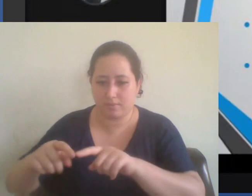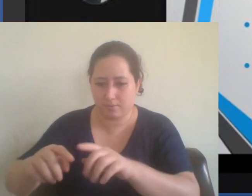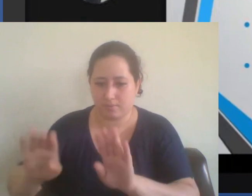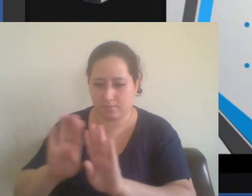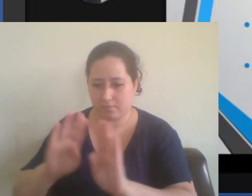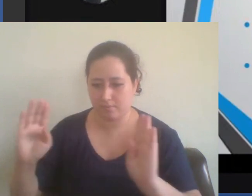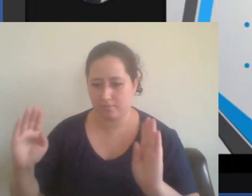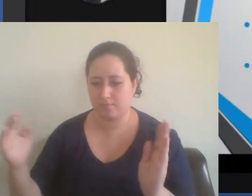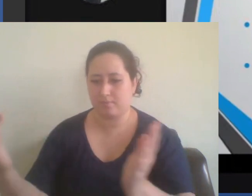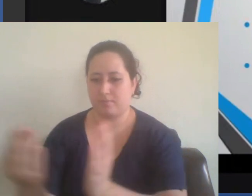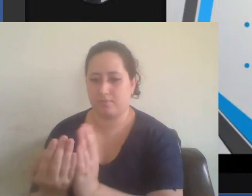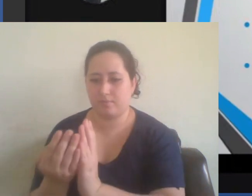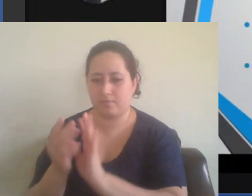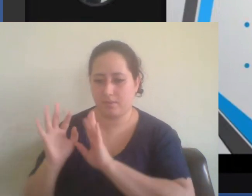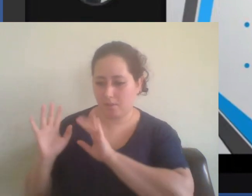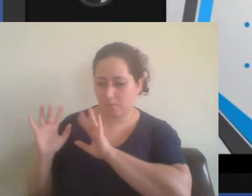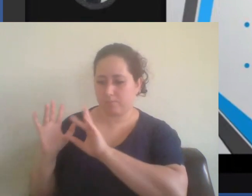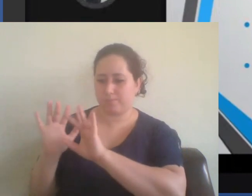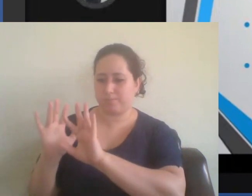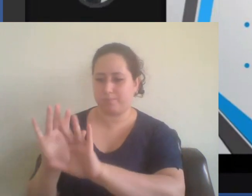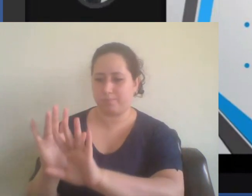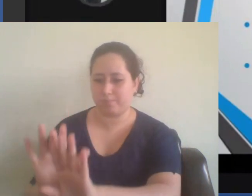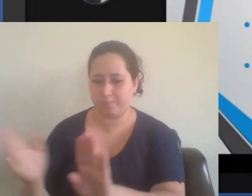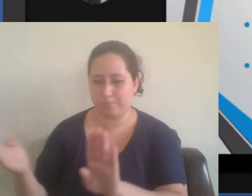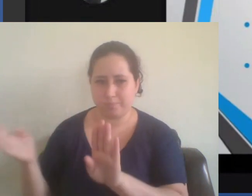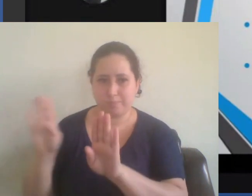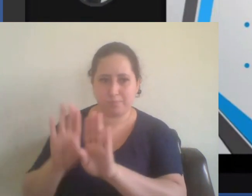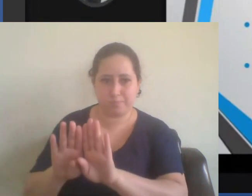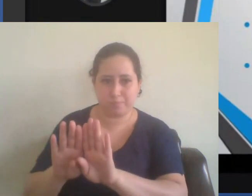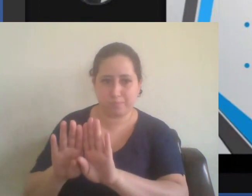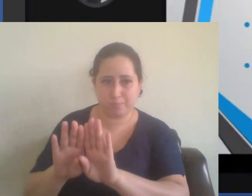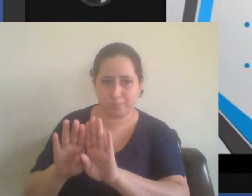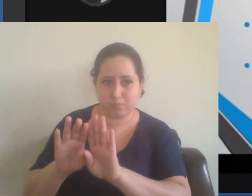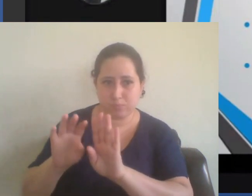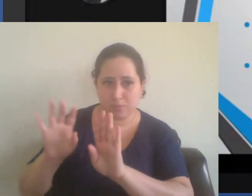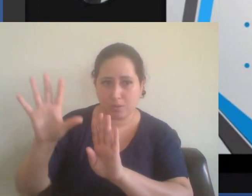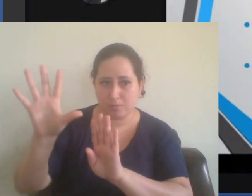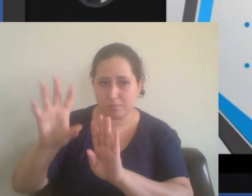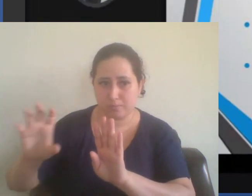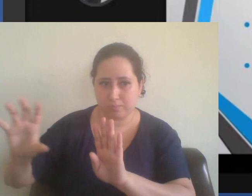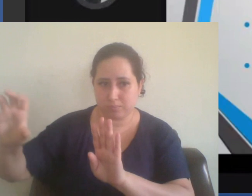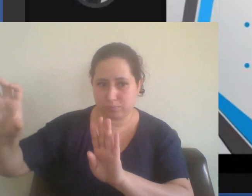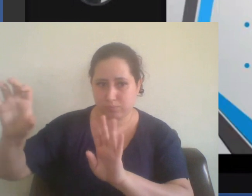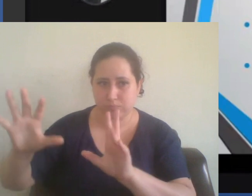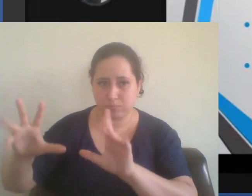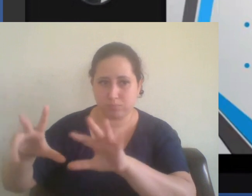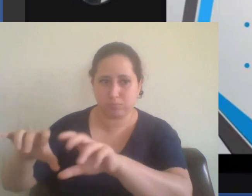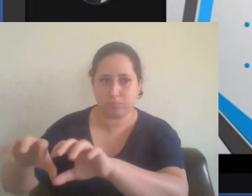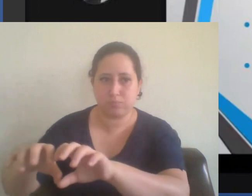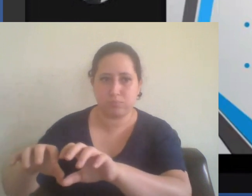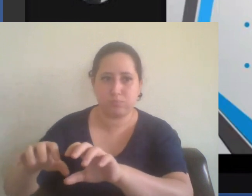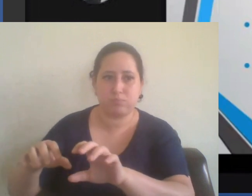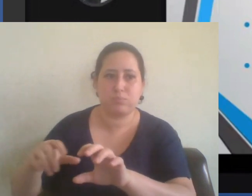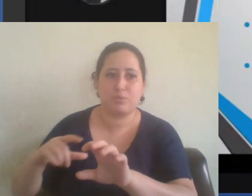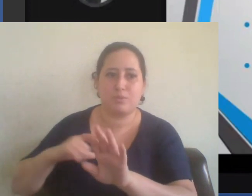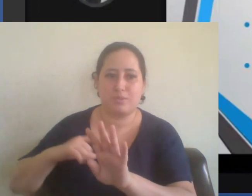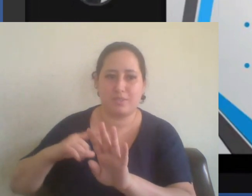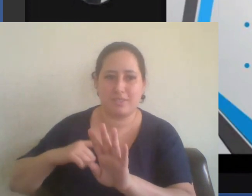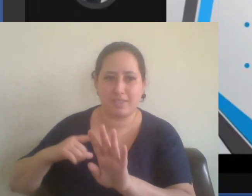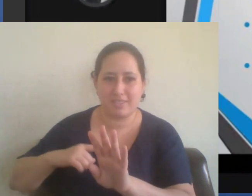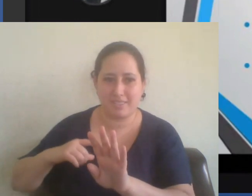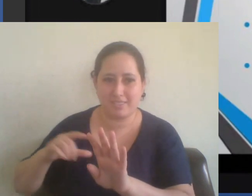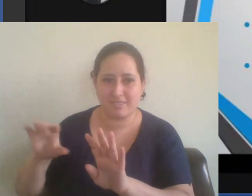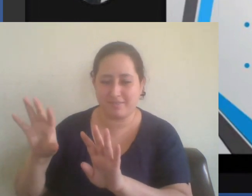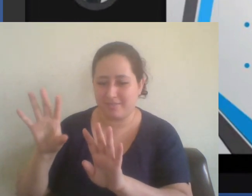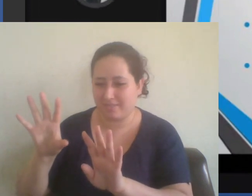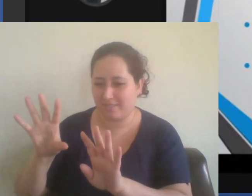final a segunda guerra mundial ela é marcada por uma série de violações e aqui